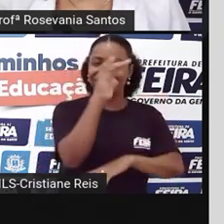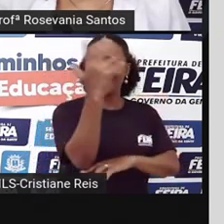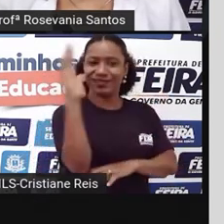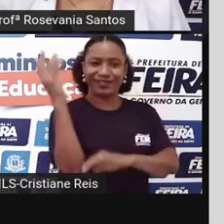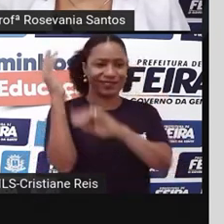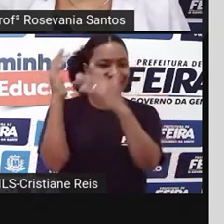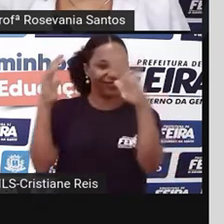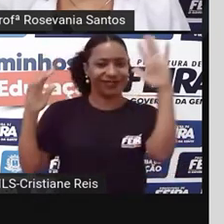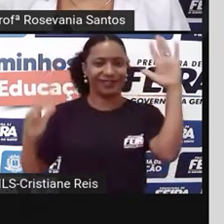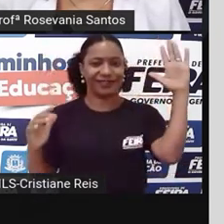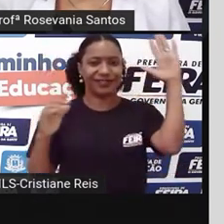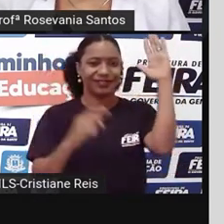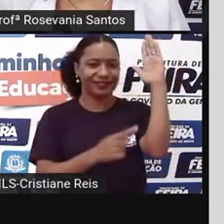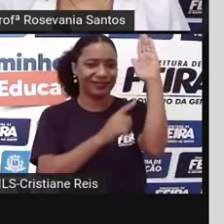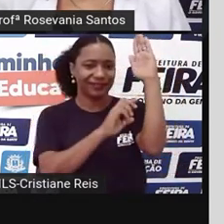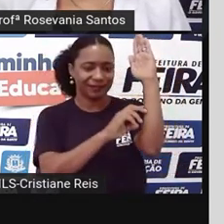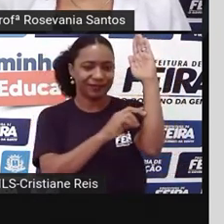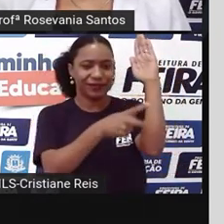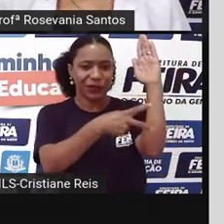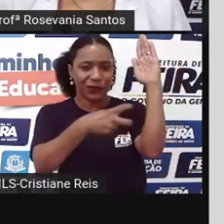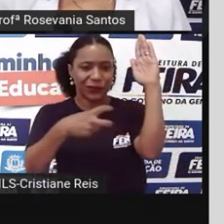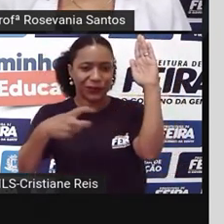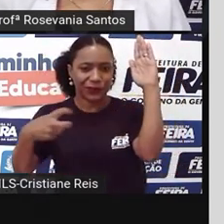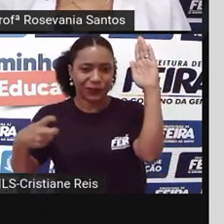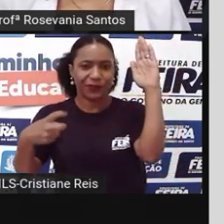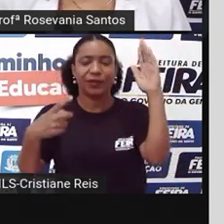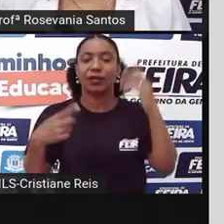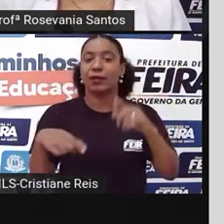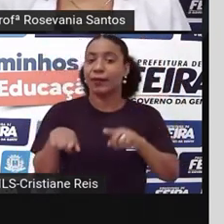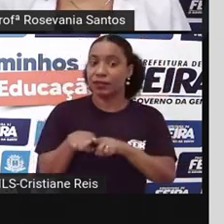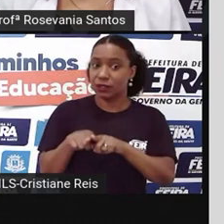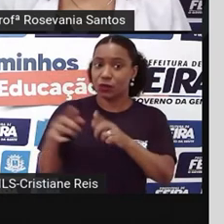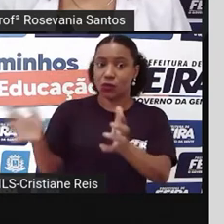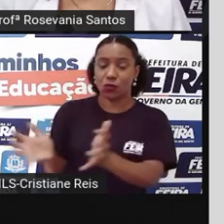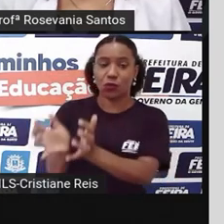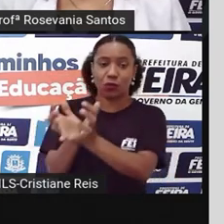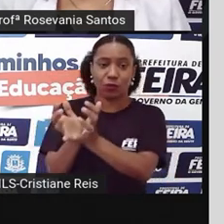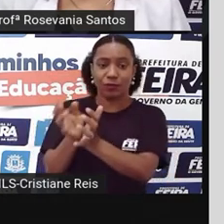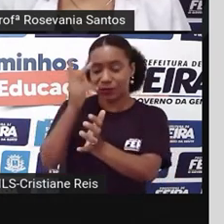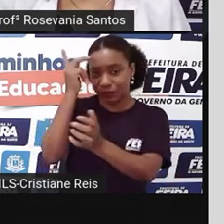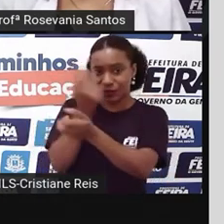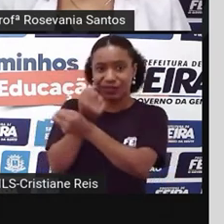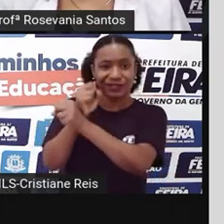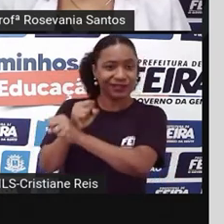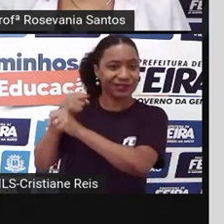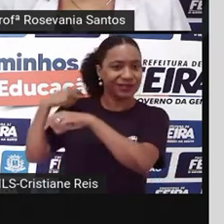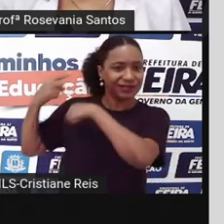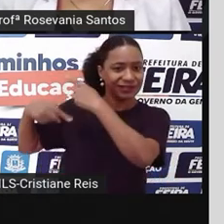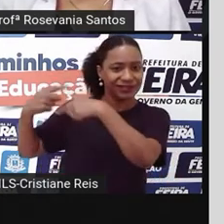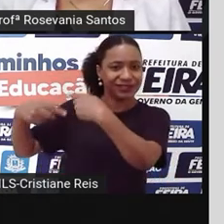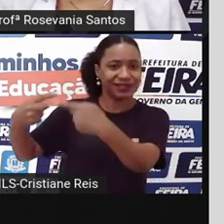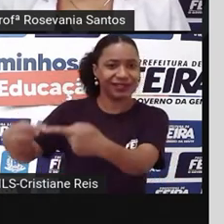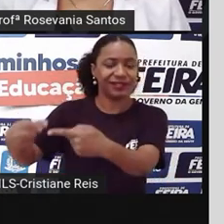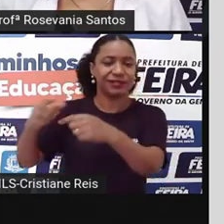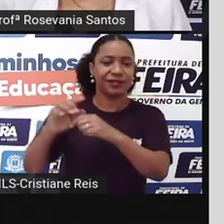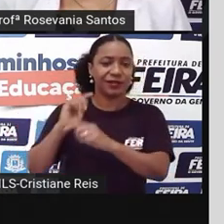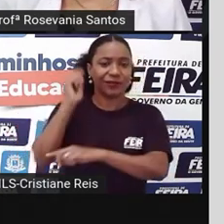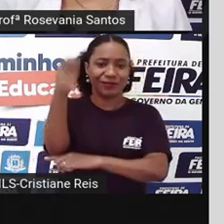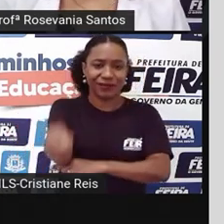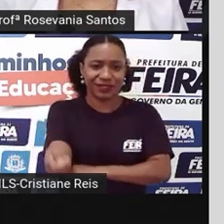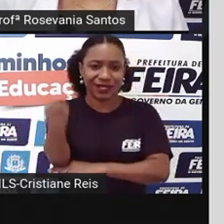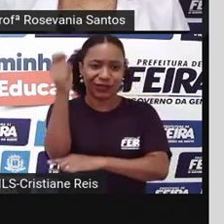meandros do bioma, como quilombolas, ribeirinhos, pescadores, pescadoras artesanais,